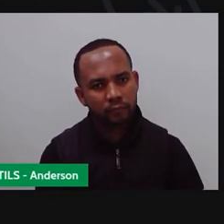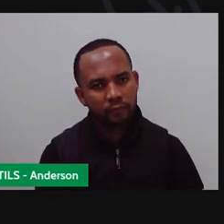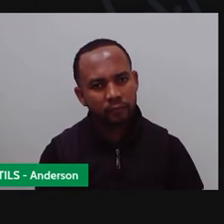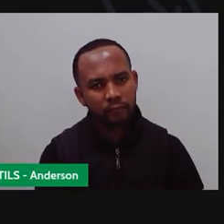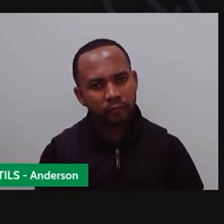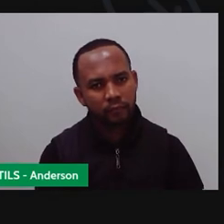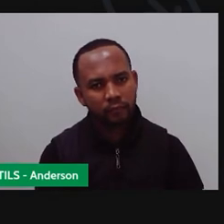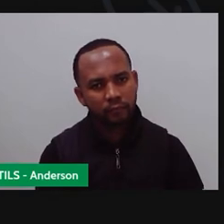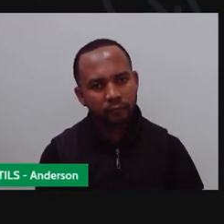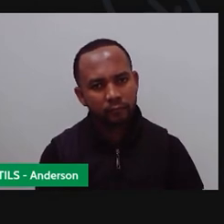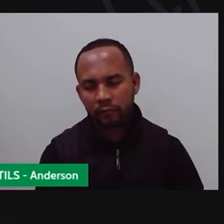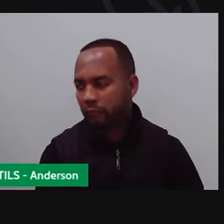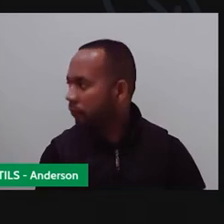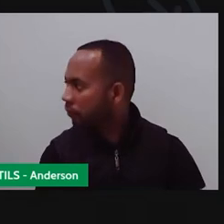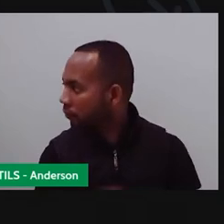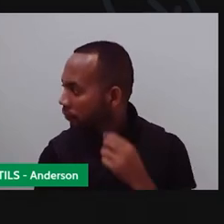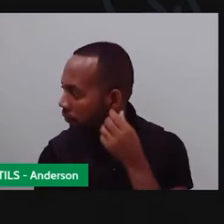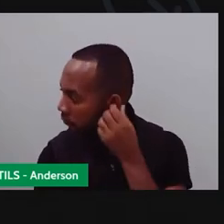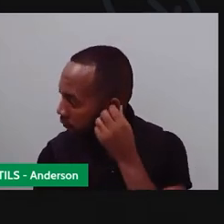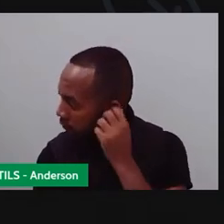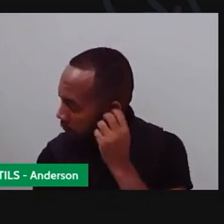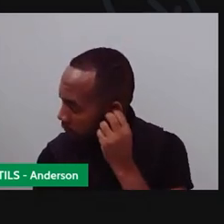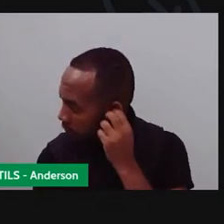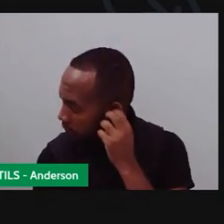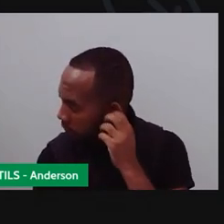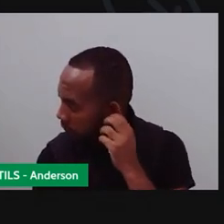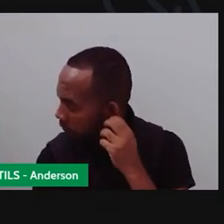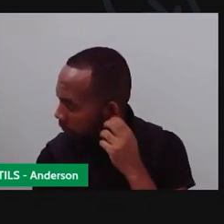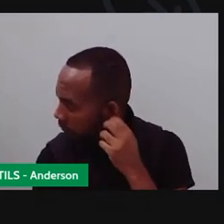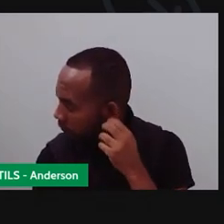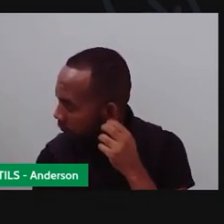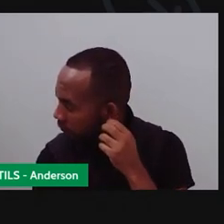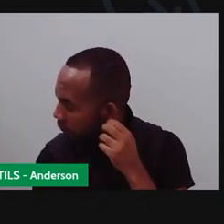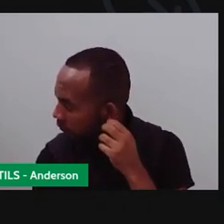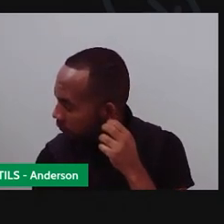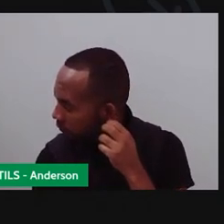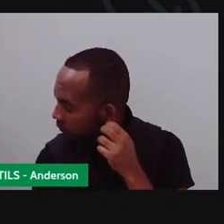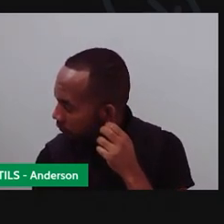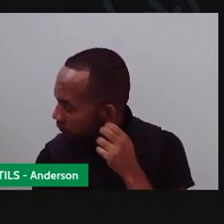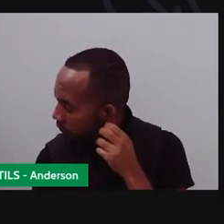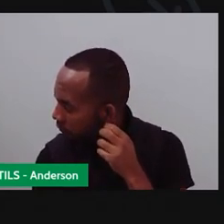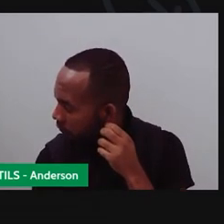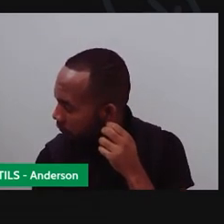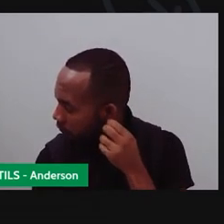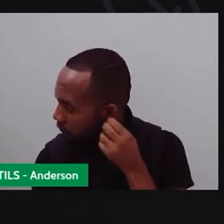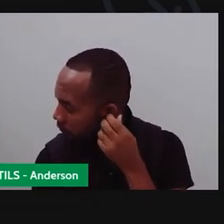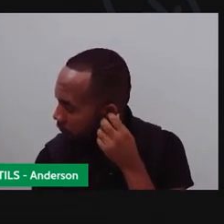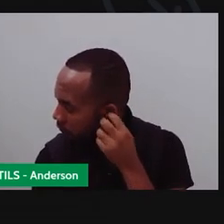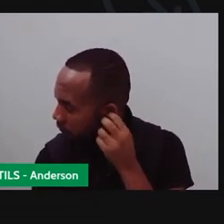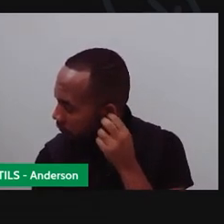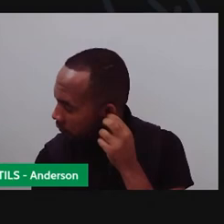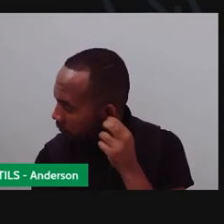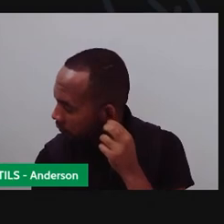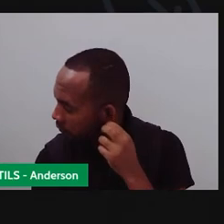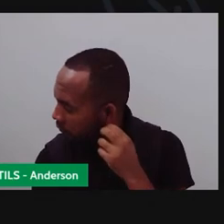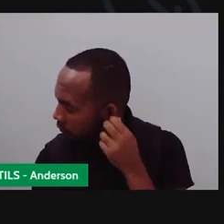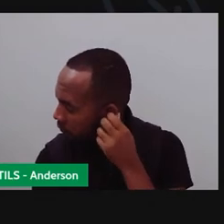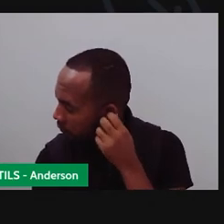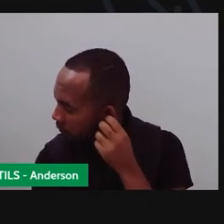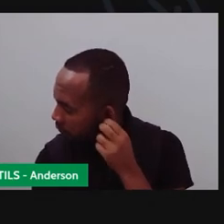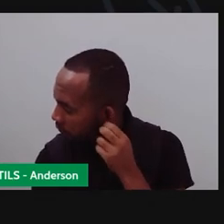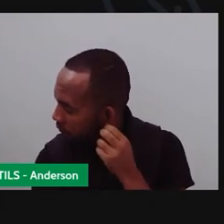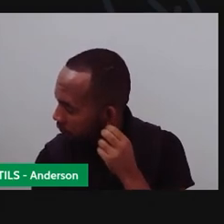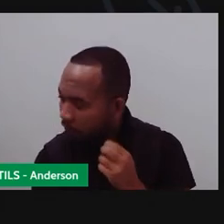Mas se eu quero lilásinho, o eu posso fazer? Eu vou colocar um pouquinho mais de azul. Certo?